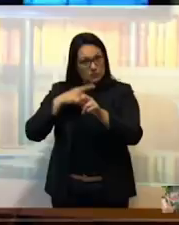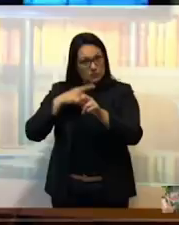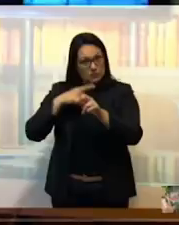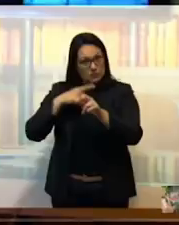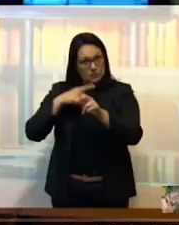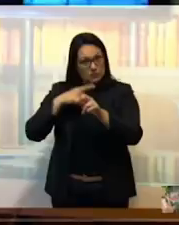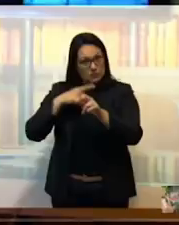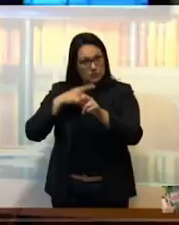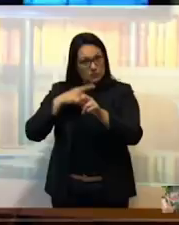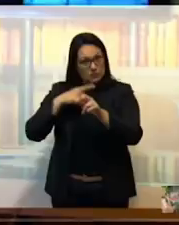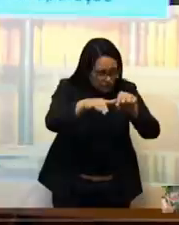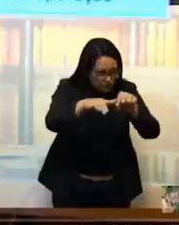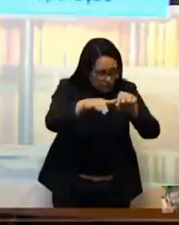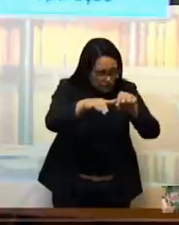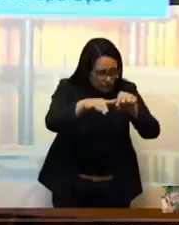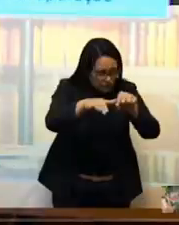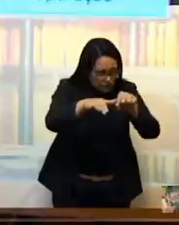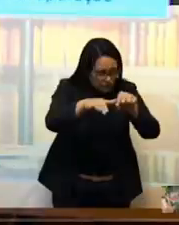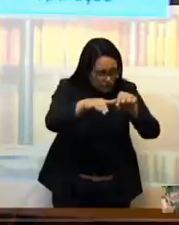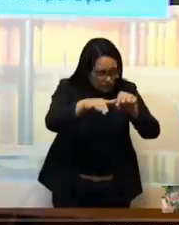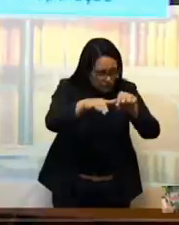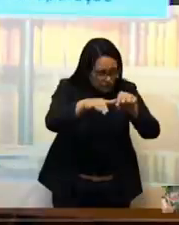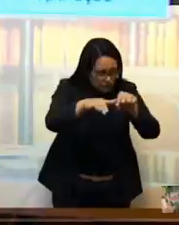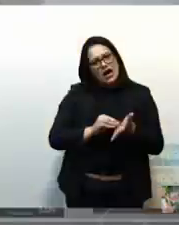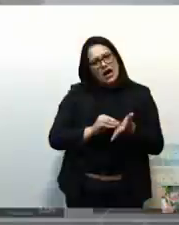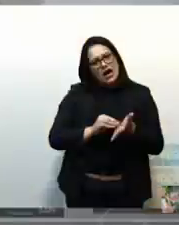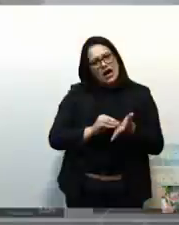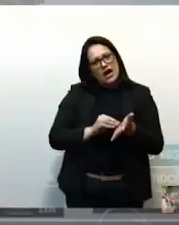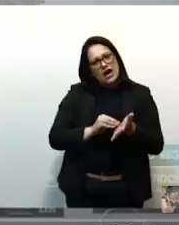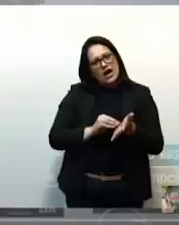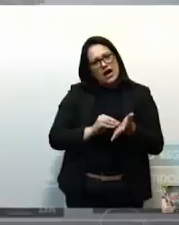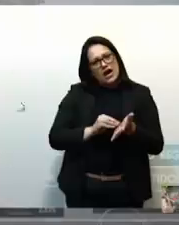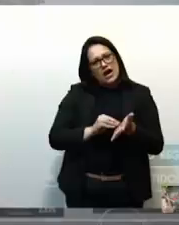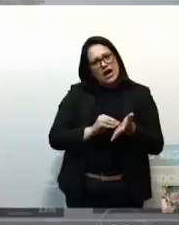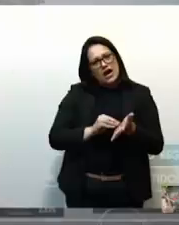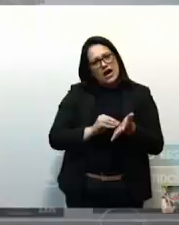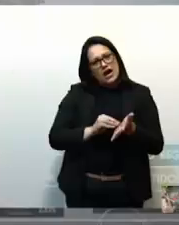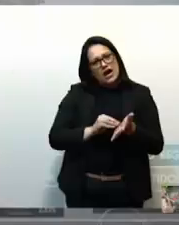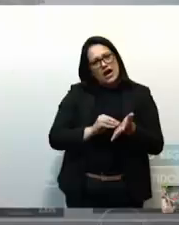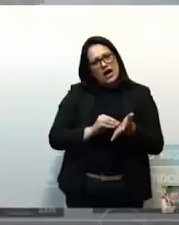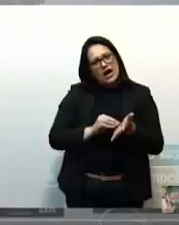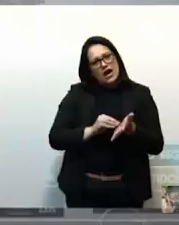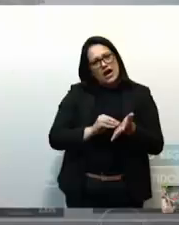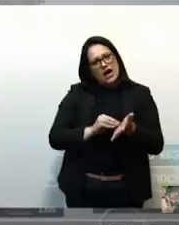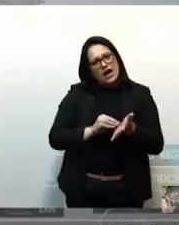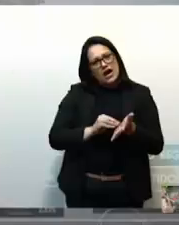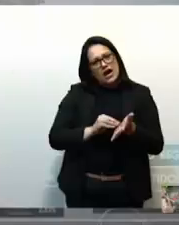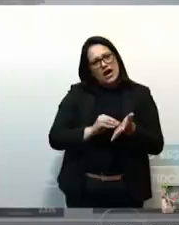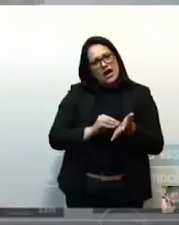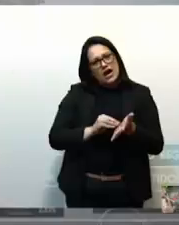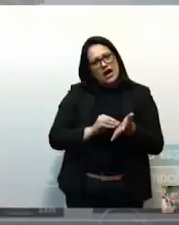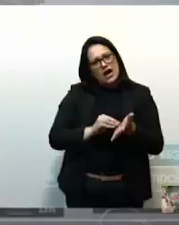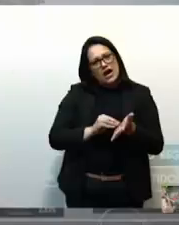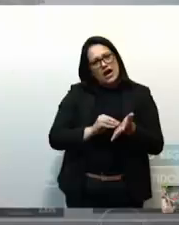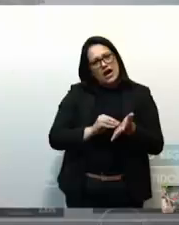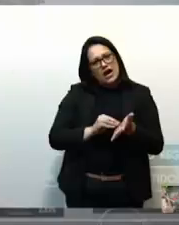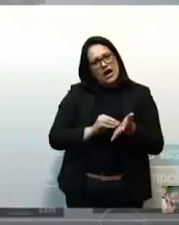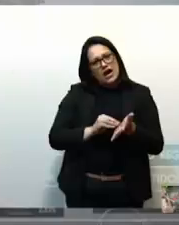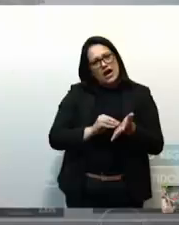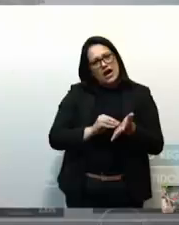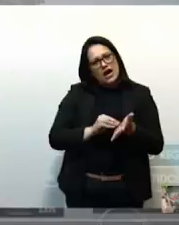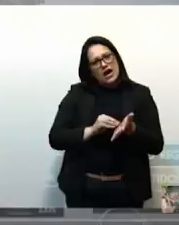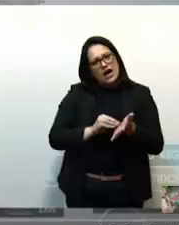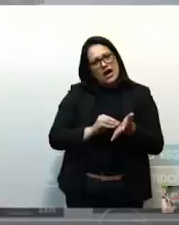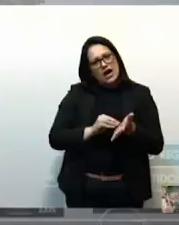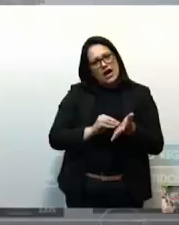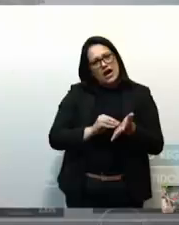e no final das contas falou também sobre a suspeita no primeiro turno, porque ele suspeita que